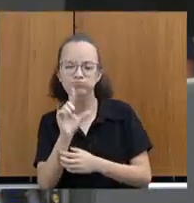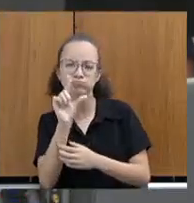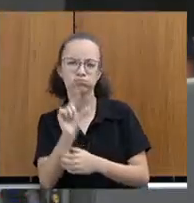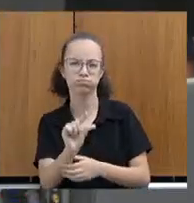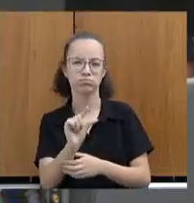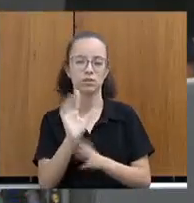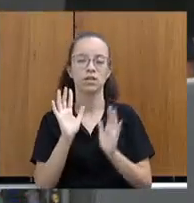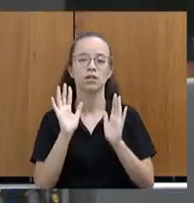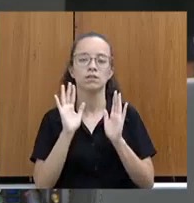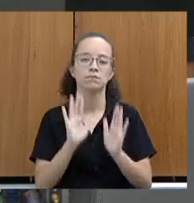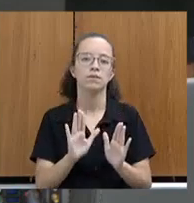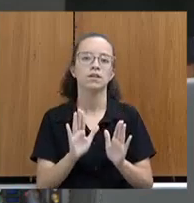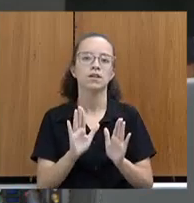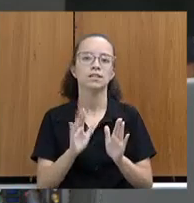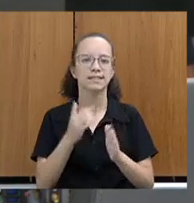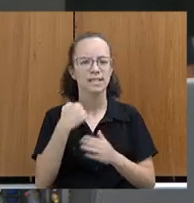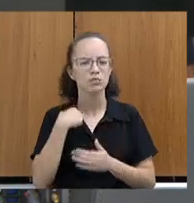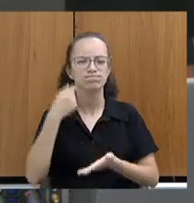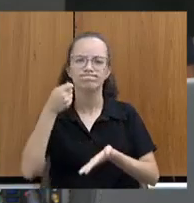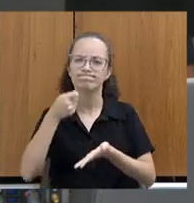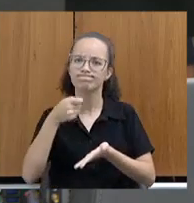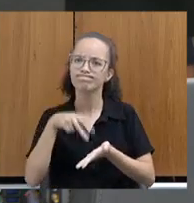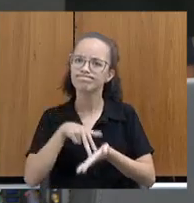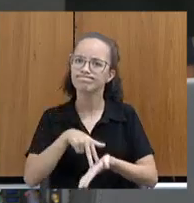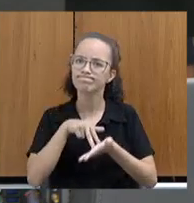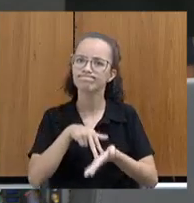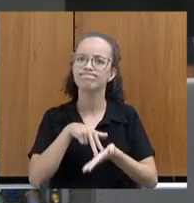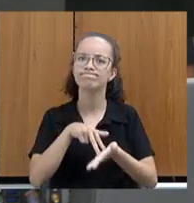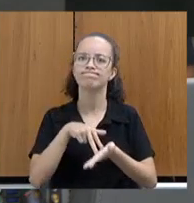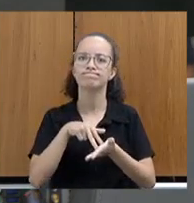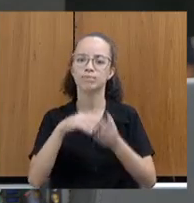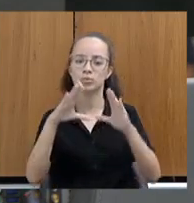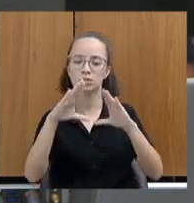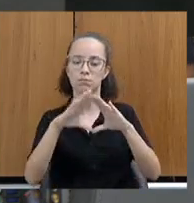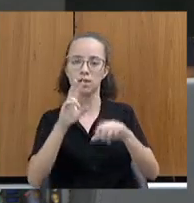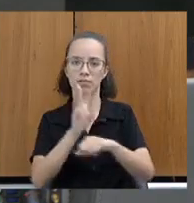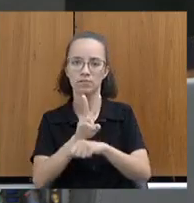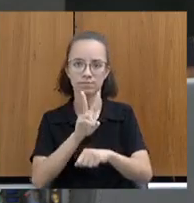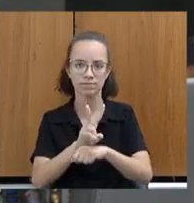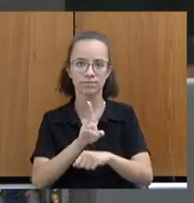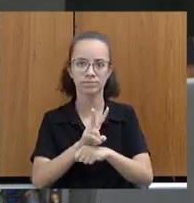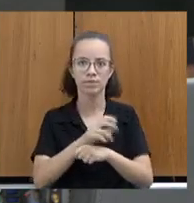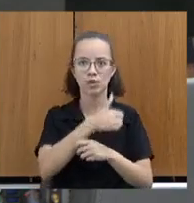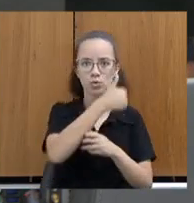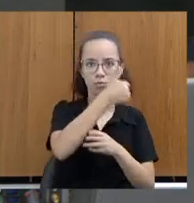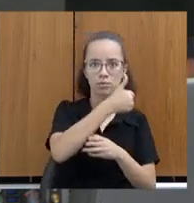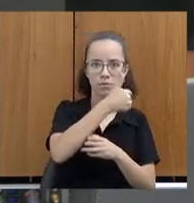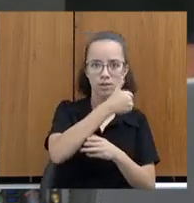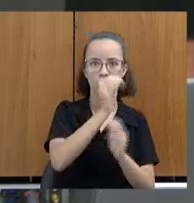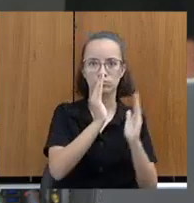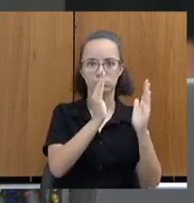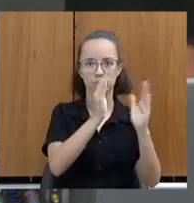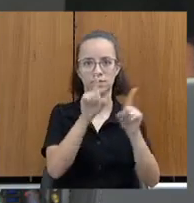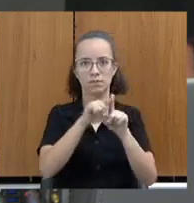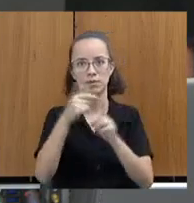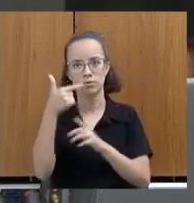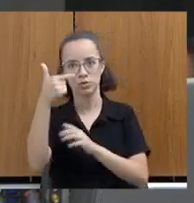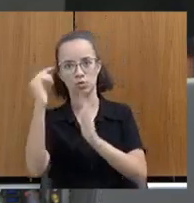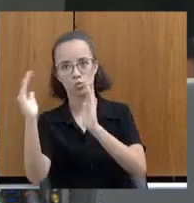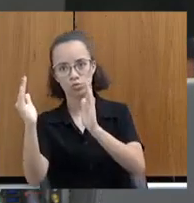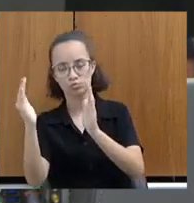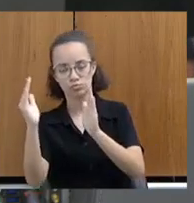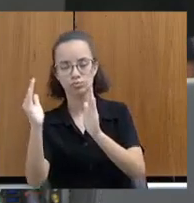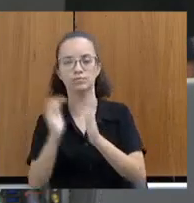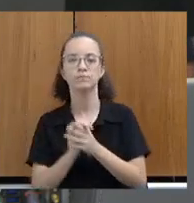Mas eu venho insistentemente na Assembleia Fiscaliza, tanto no primeiro momento como no segundo momento,